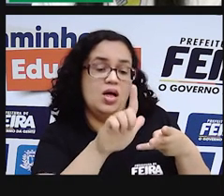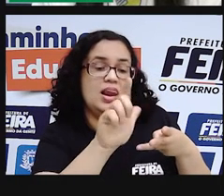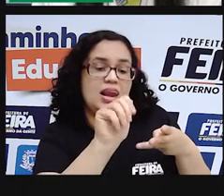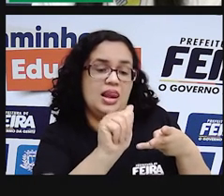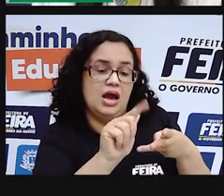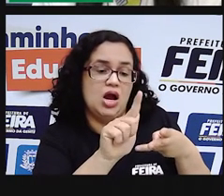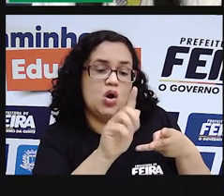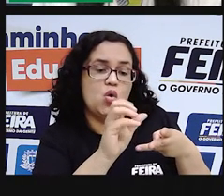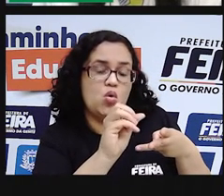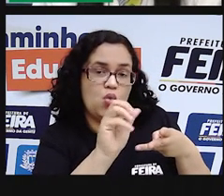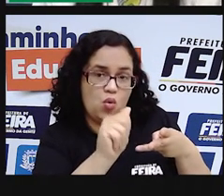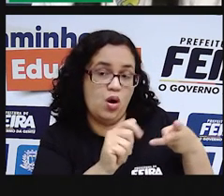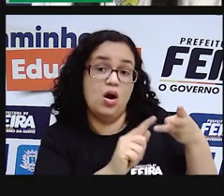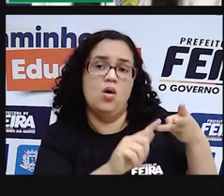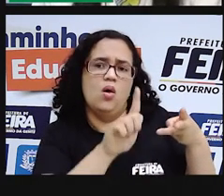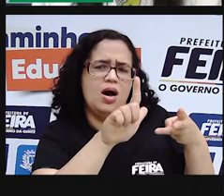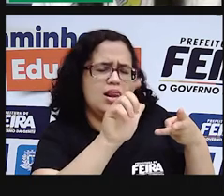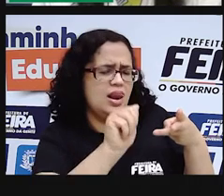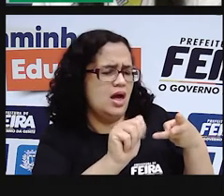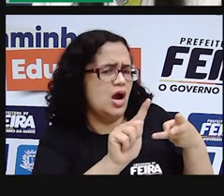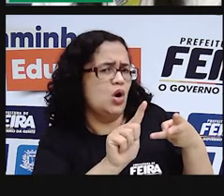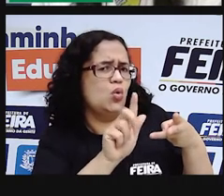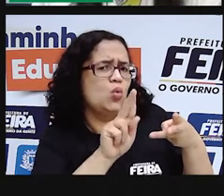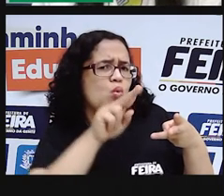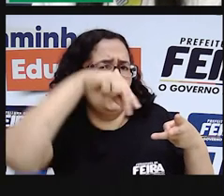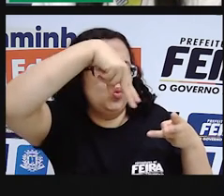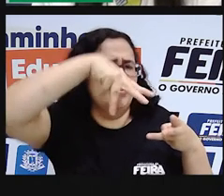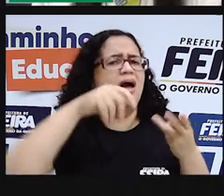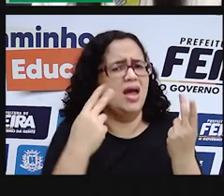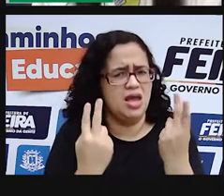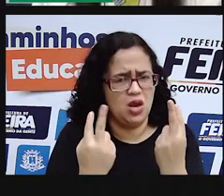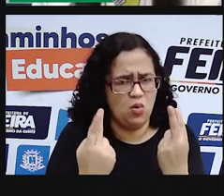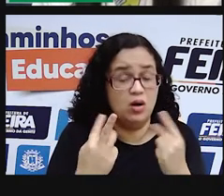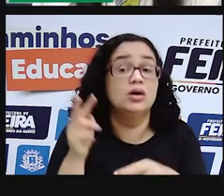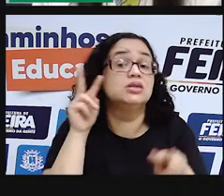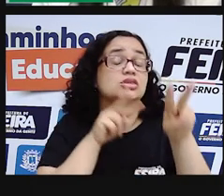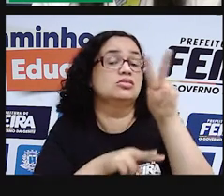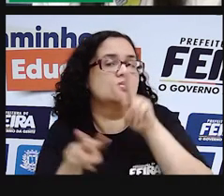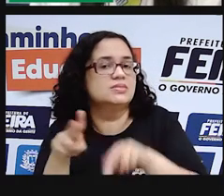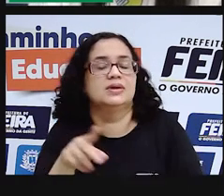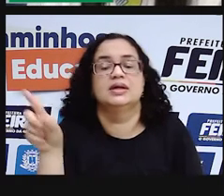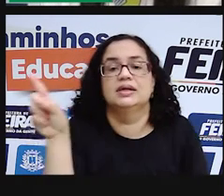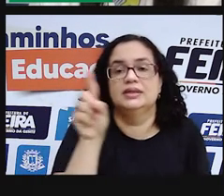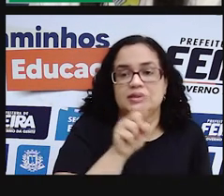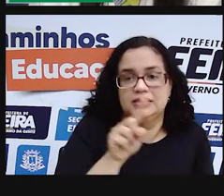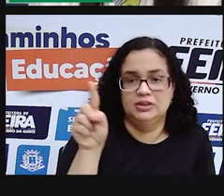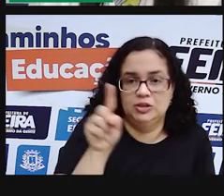Lagoa ou laguna. É a mesma coisa, Pro? A gente vai observar que não.